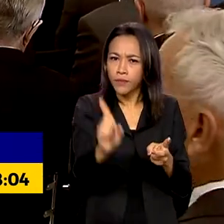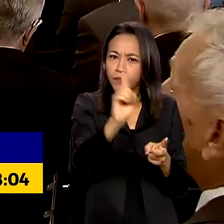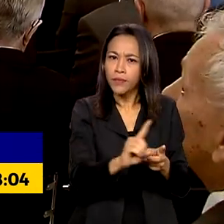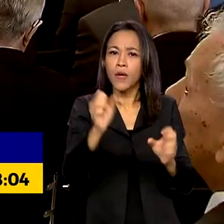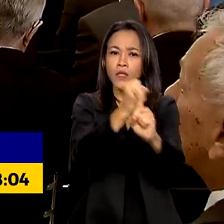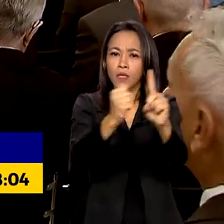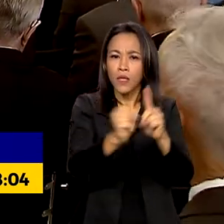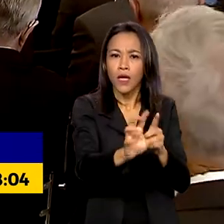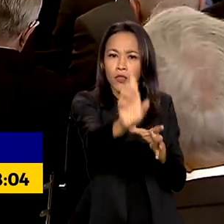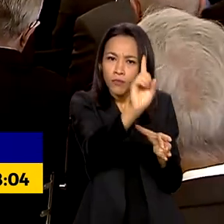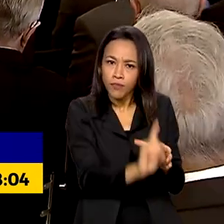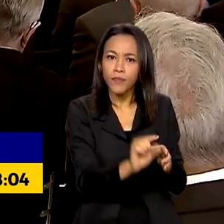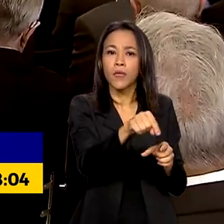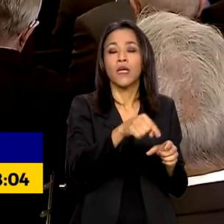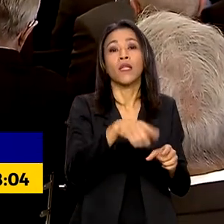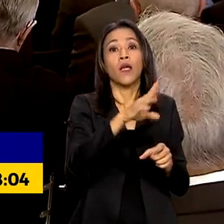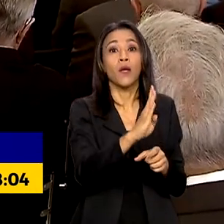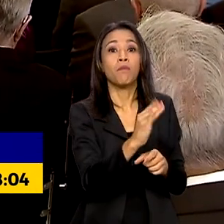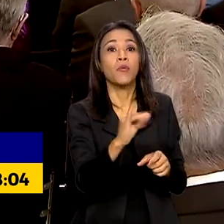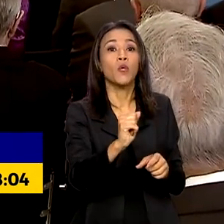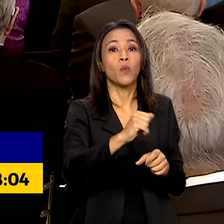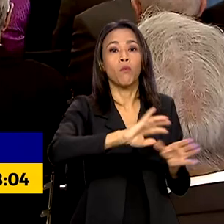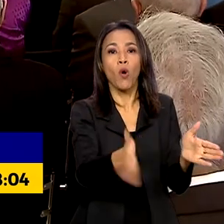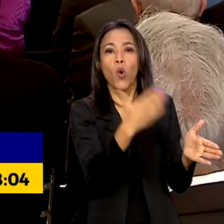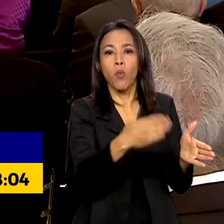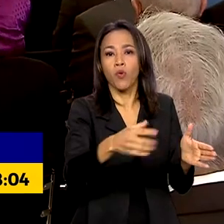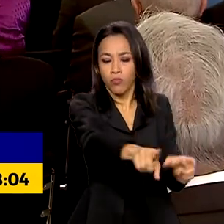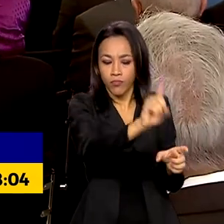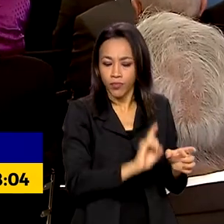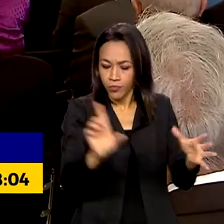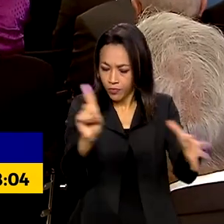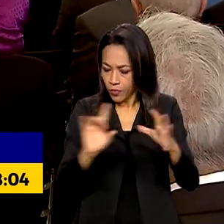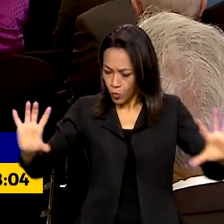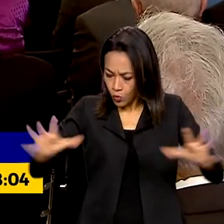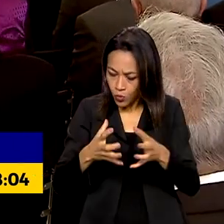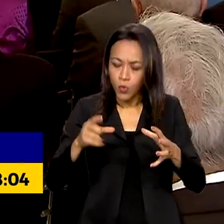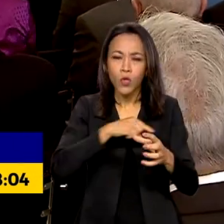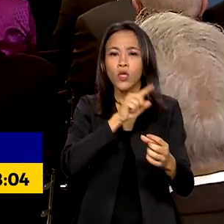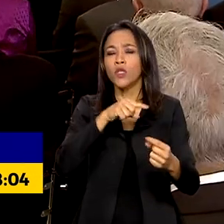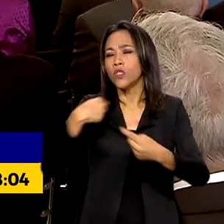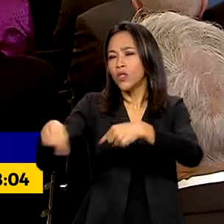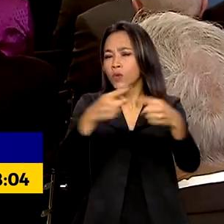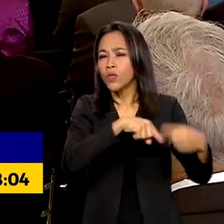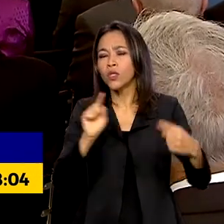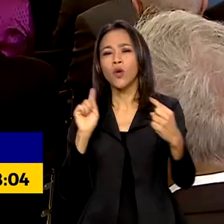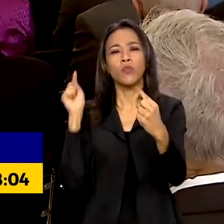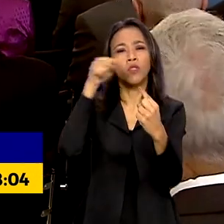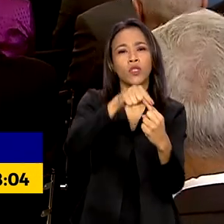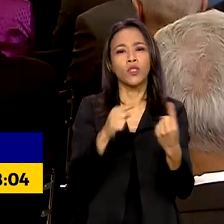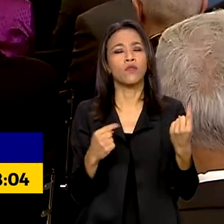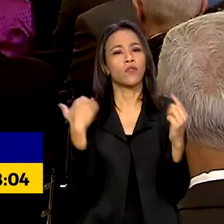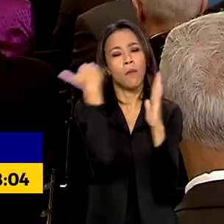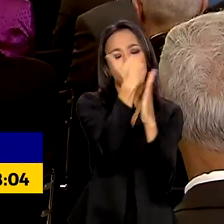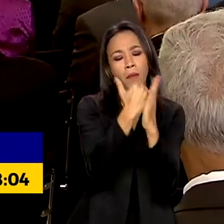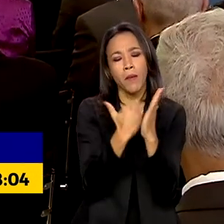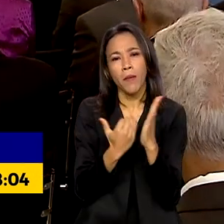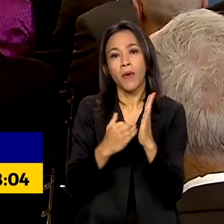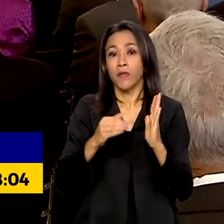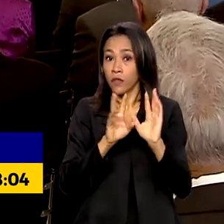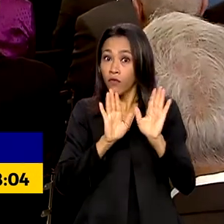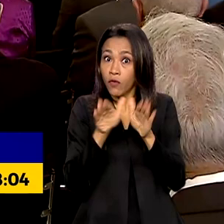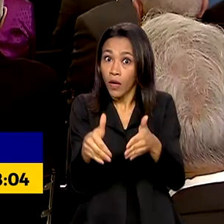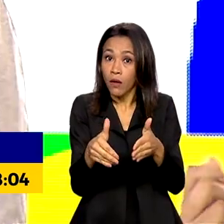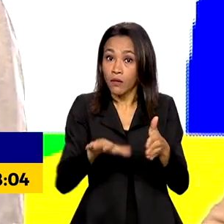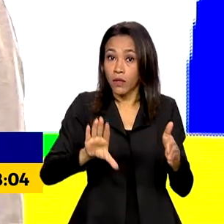produtivo, é responsável, por exemplo, por discutir os planos, as metas e as prioridades da área da ciência e